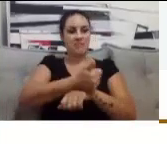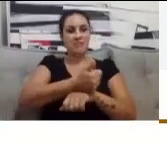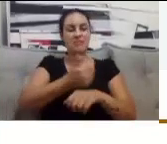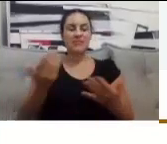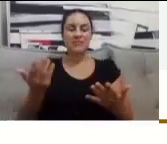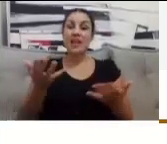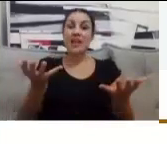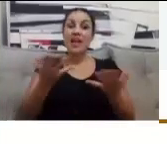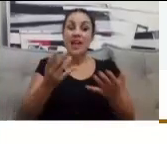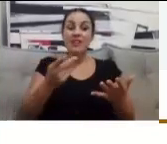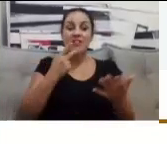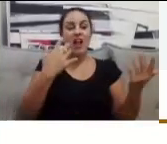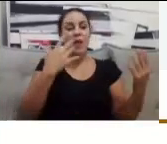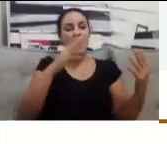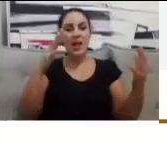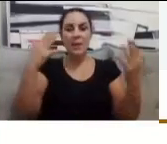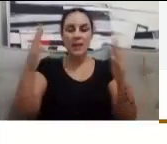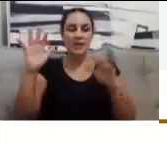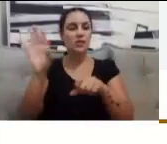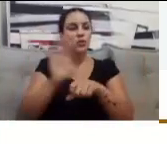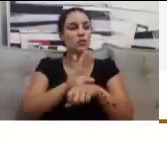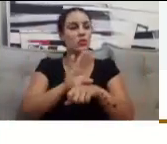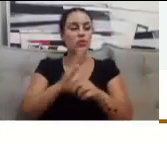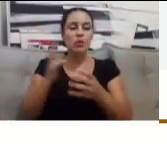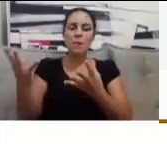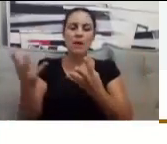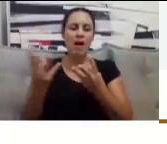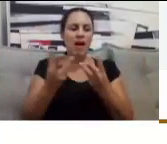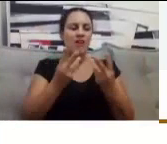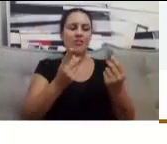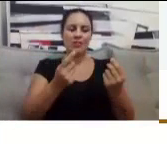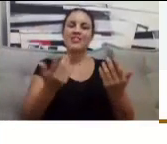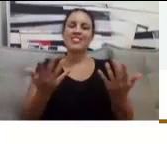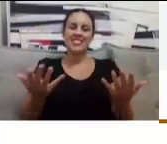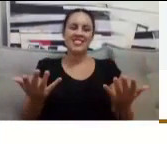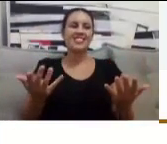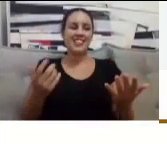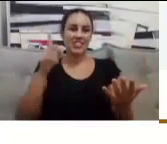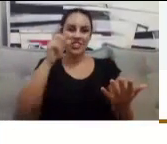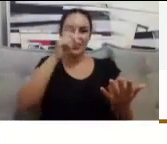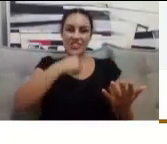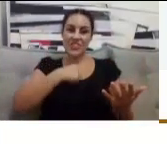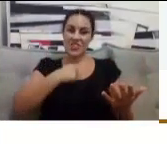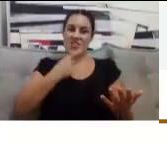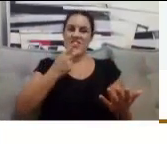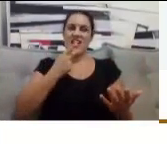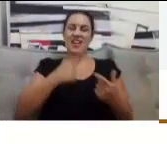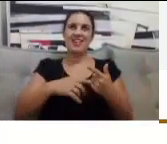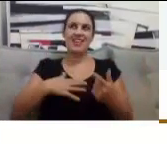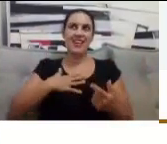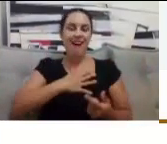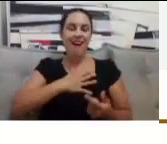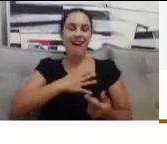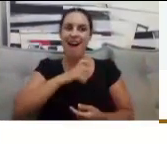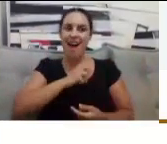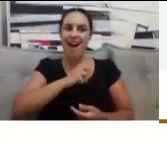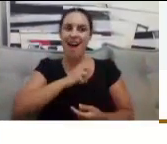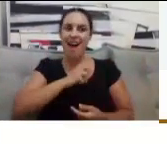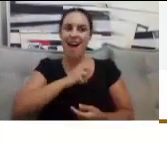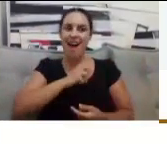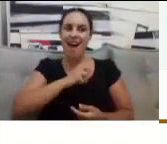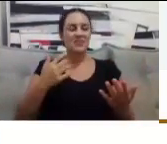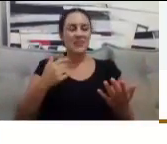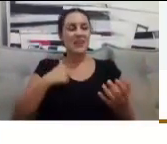Então, parabenizar também vocês. Porque o curso é maravilhoso. Eu sou meio suspeita a falar, Mas